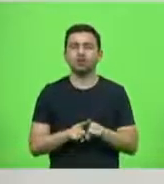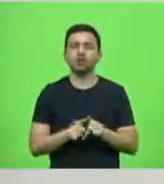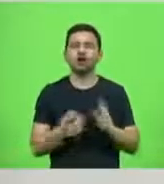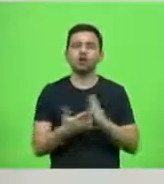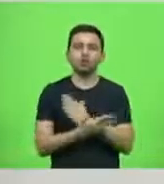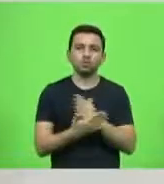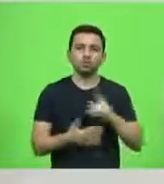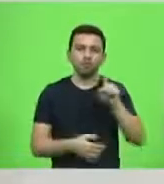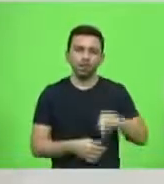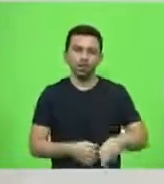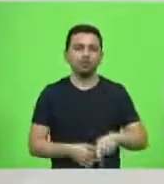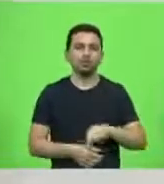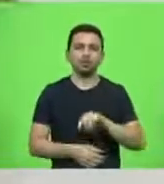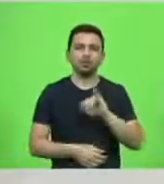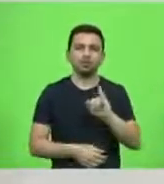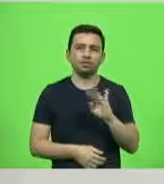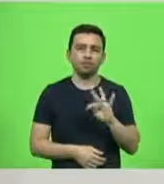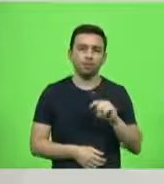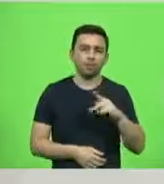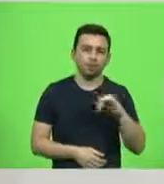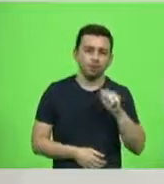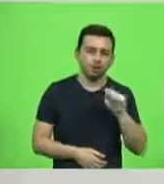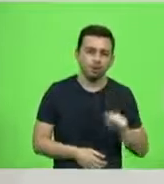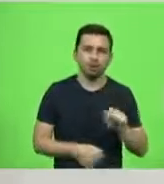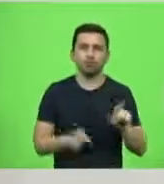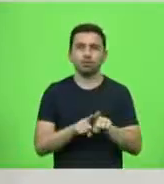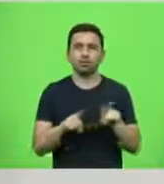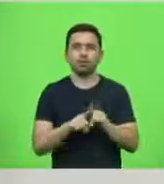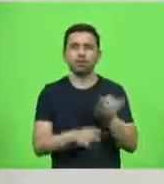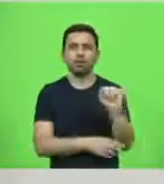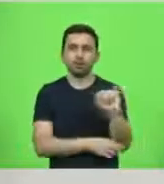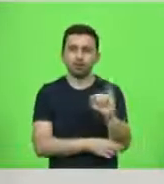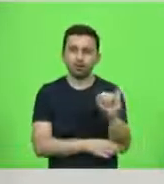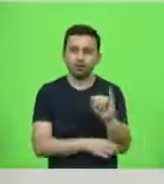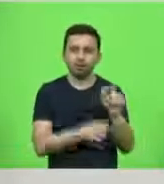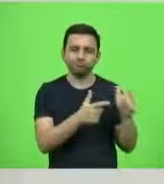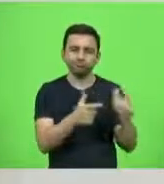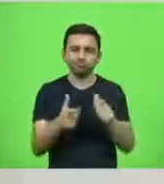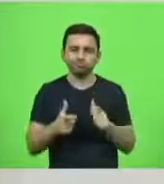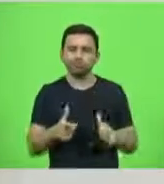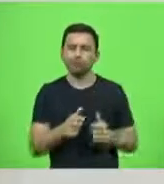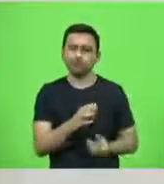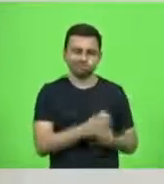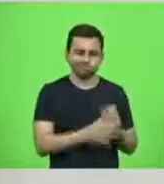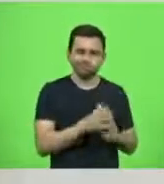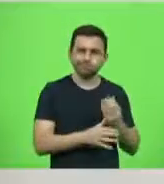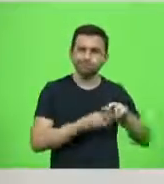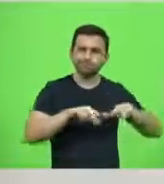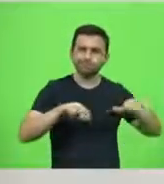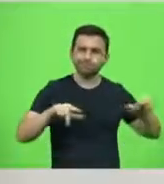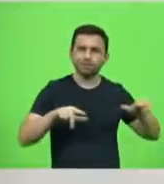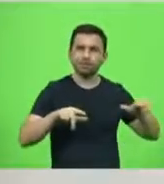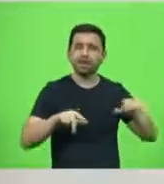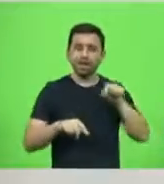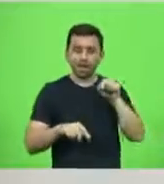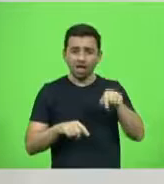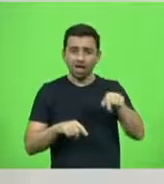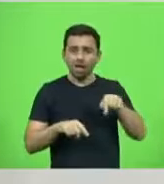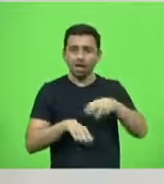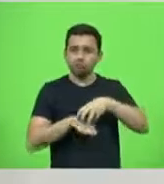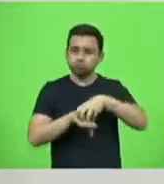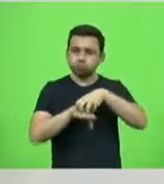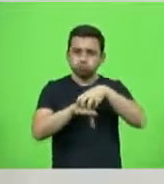Itapuá, Itajaí, e toda esta produção passa pela SC418